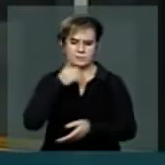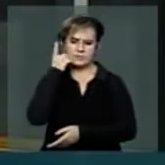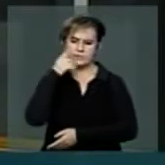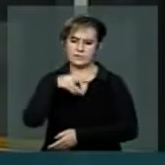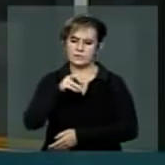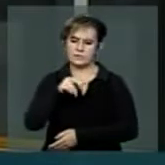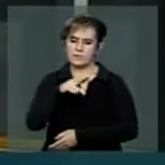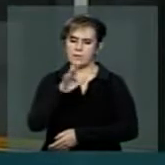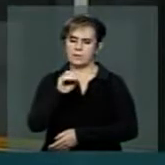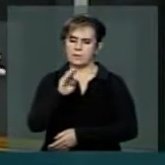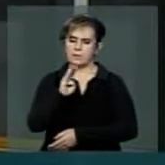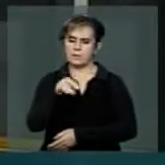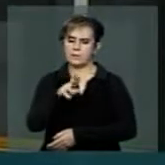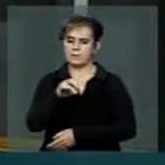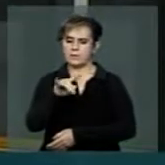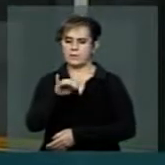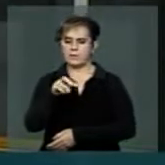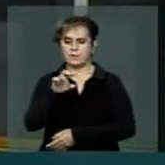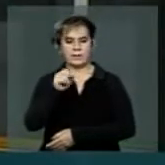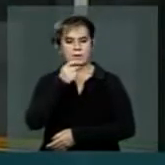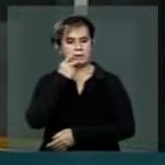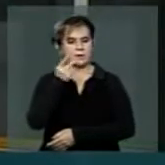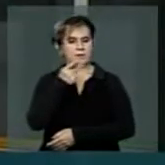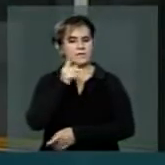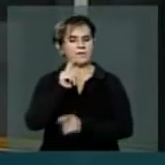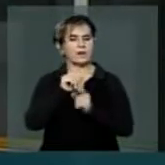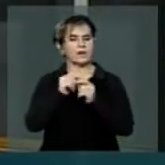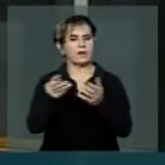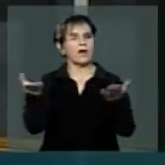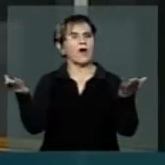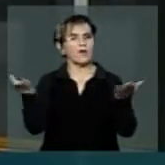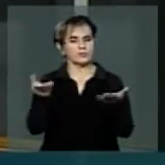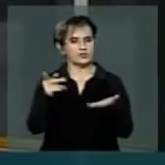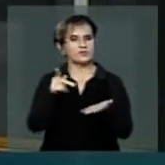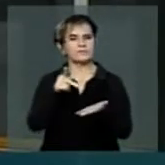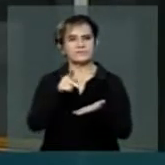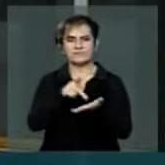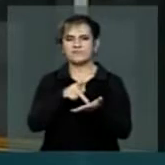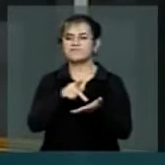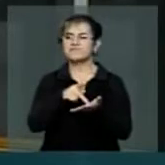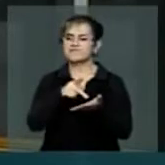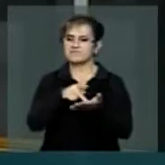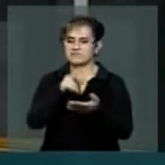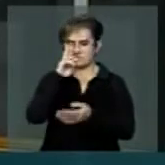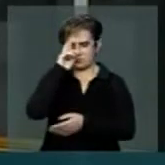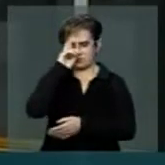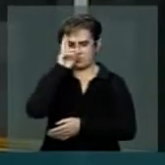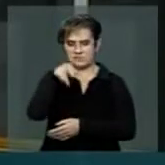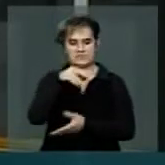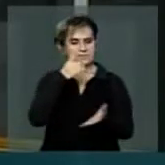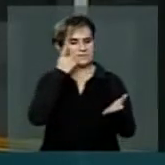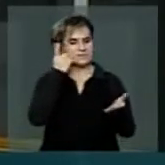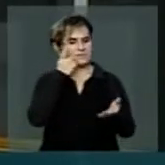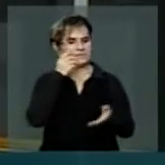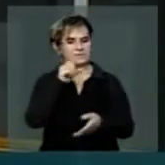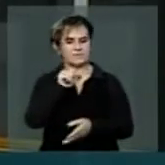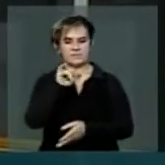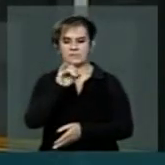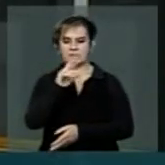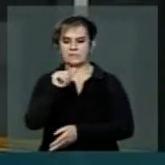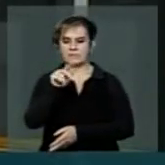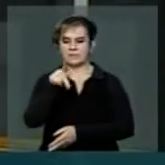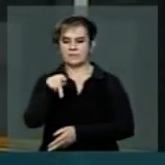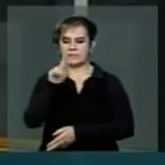Benevides, e dizer que hoje realmente tem razão o deputado Sirac, do meu